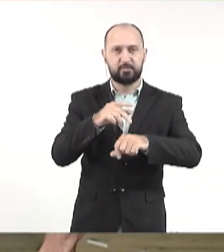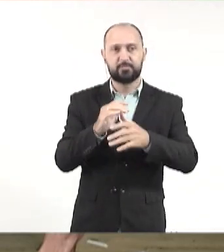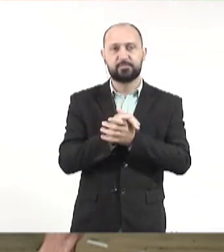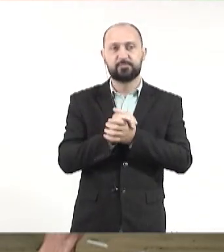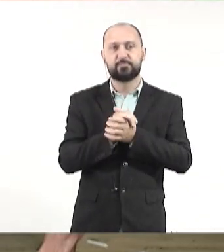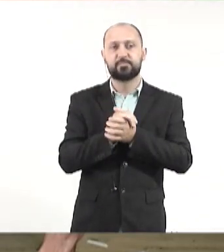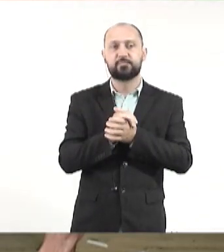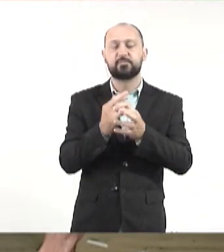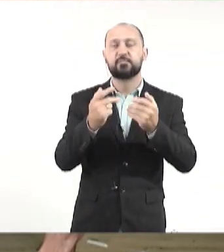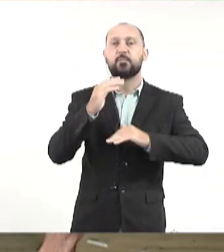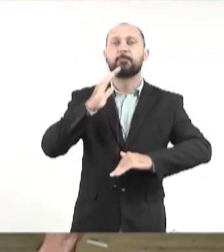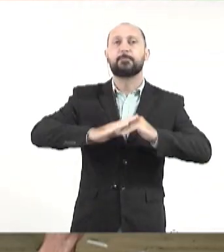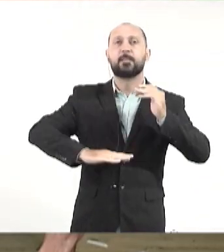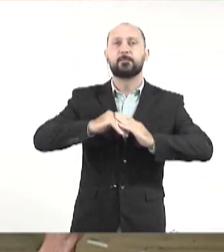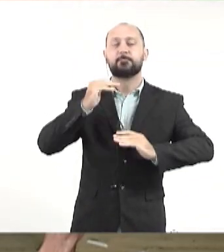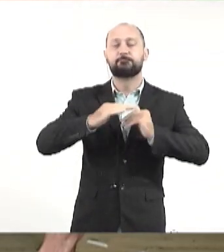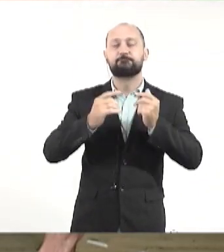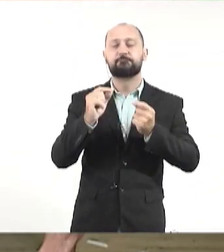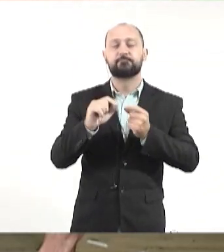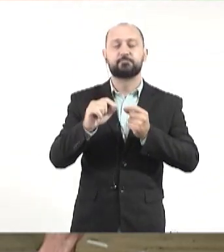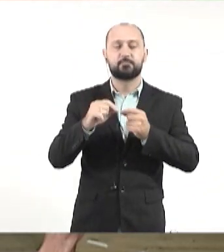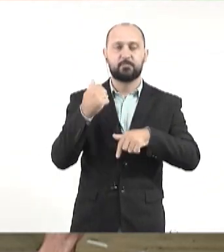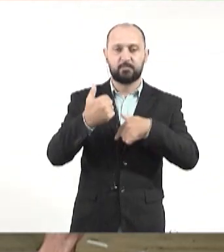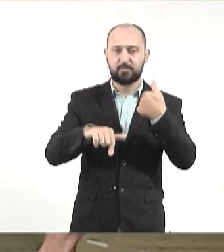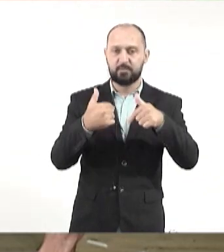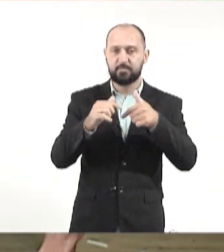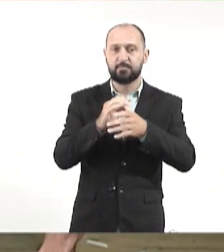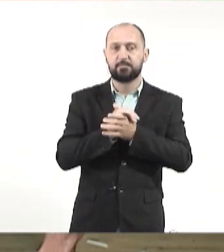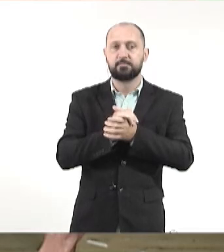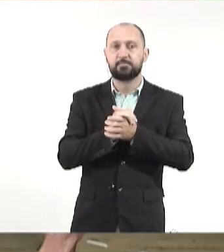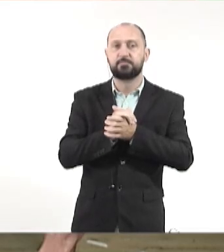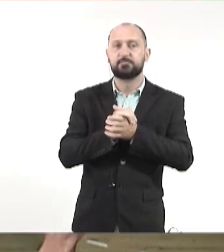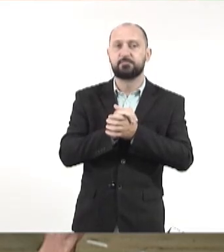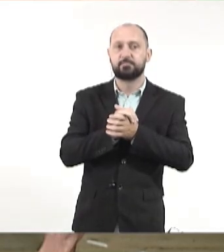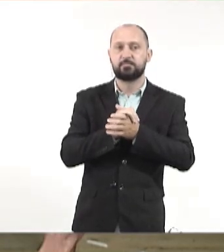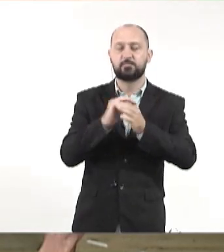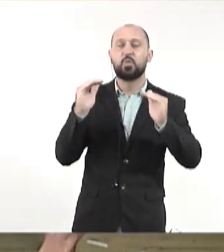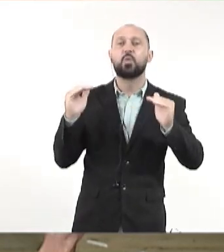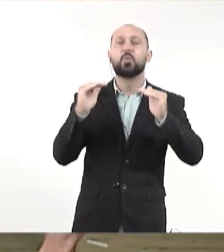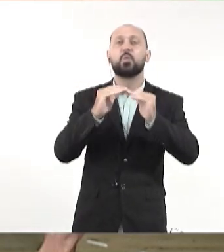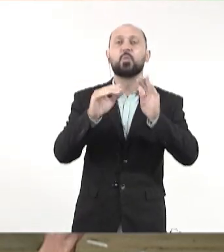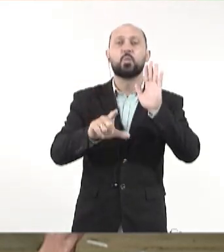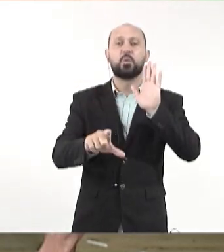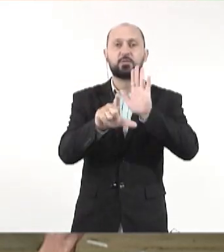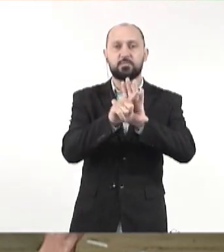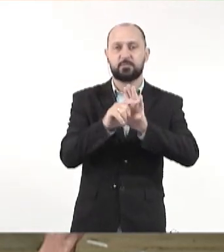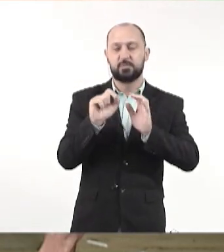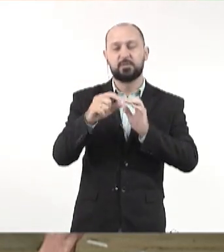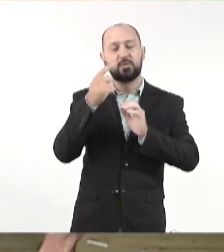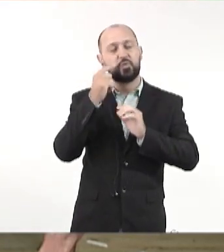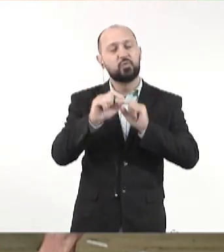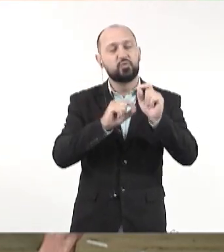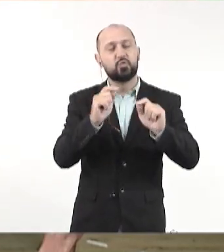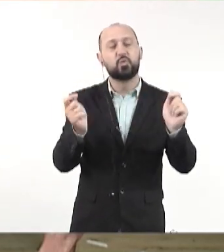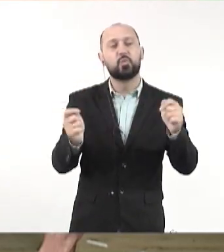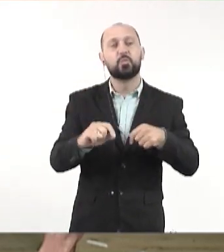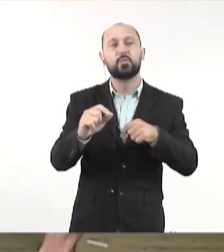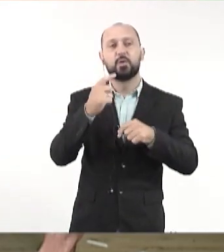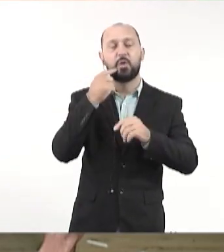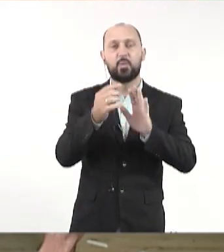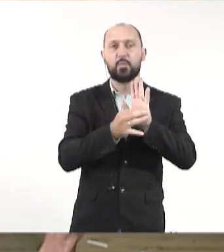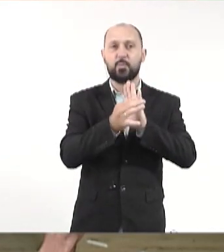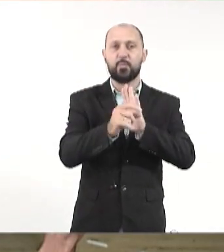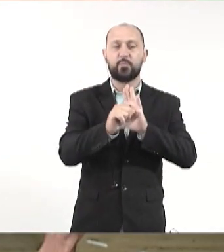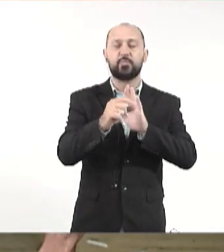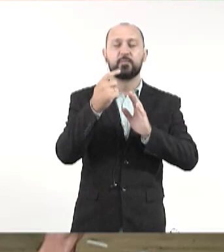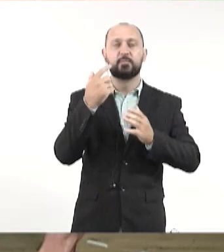que esses mesmos servidores possam trabalhar afinados com a nova legislação, de maneira eficiente, inclusive